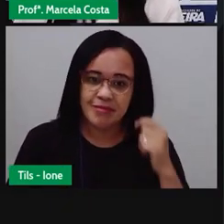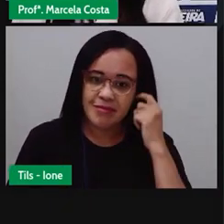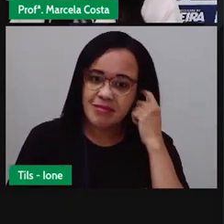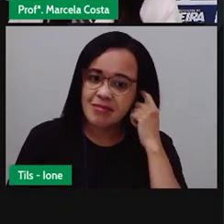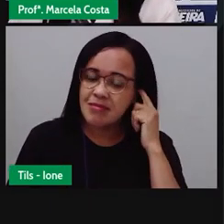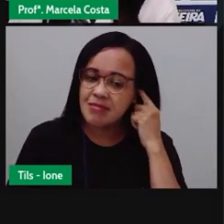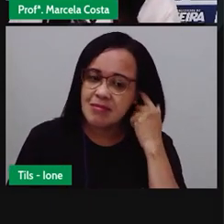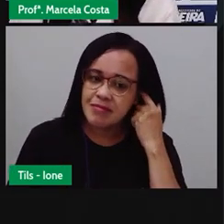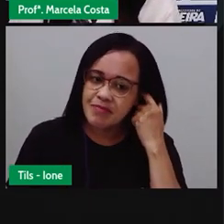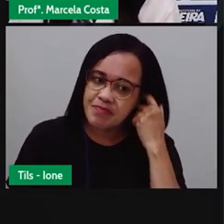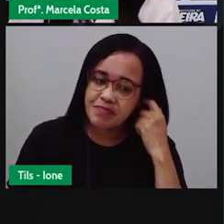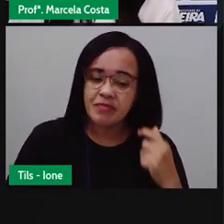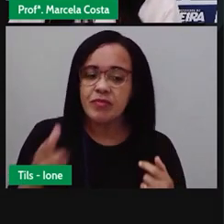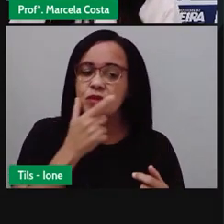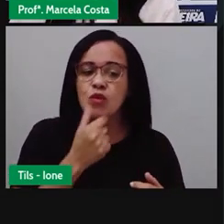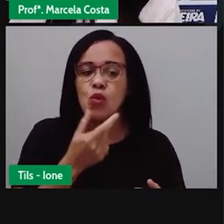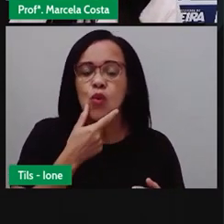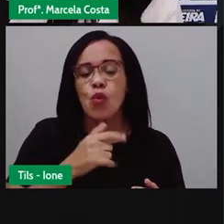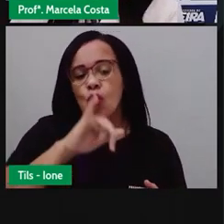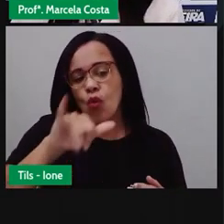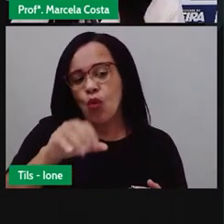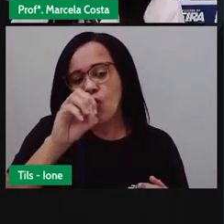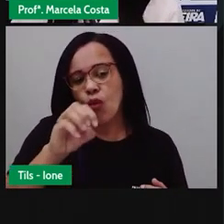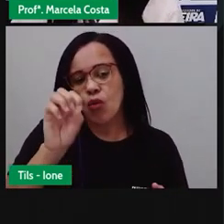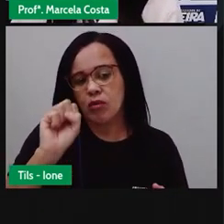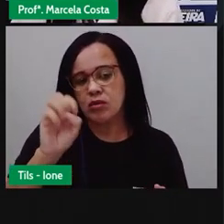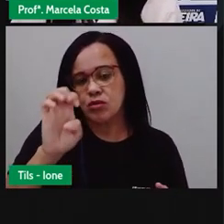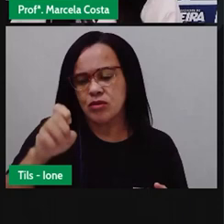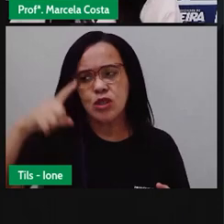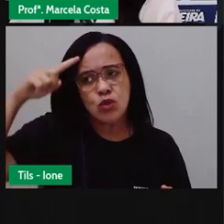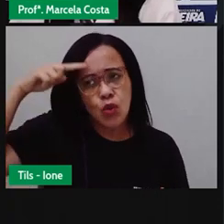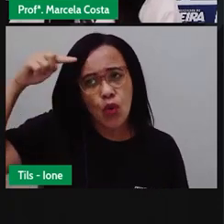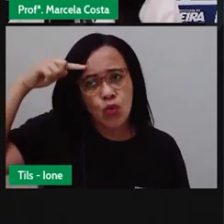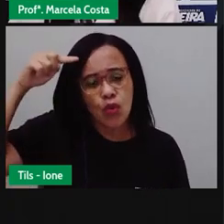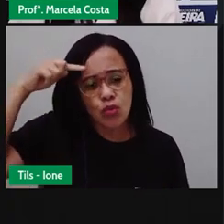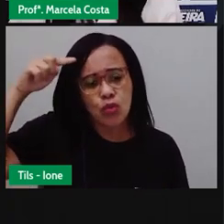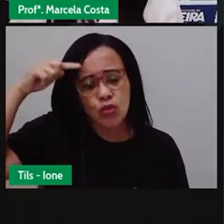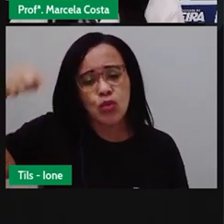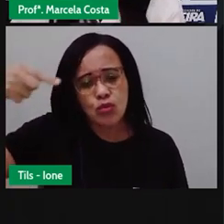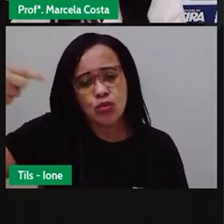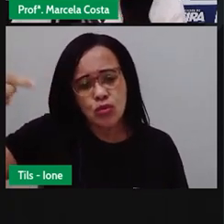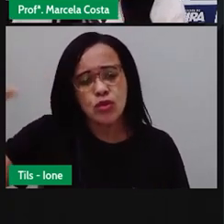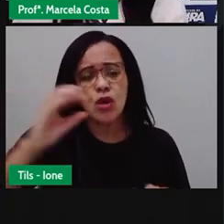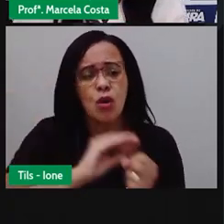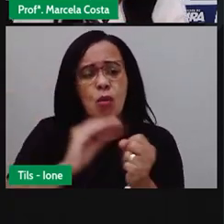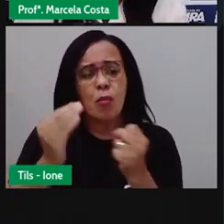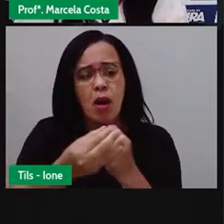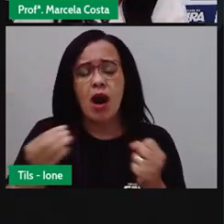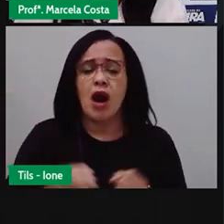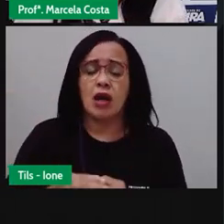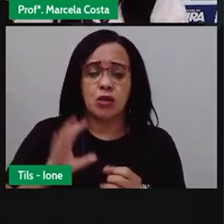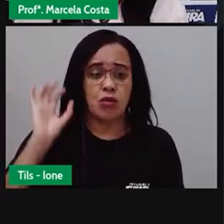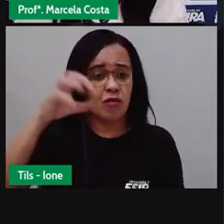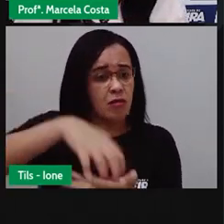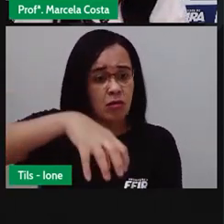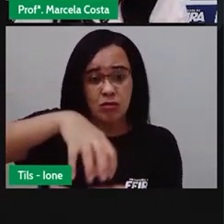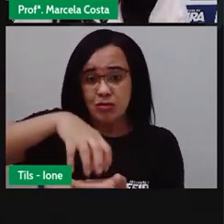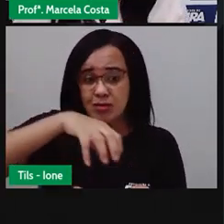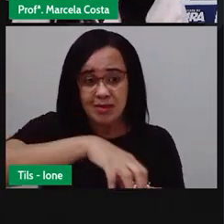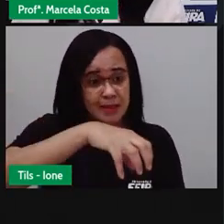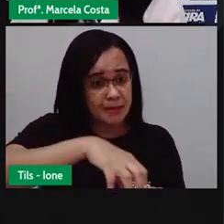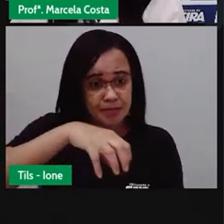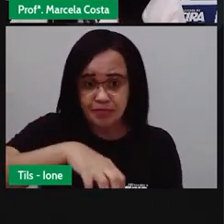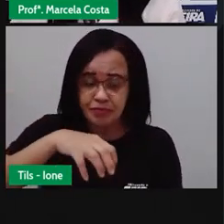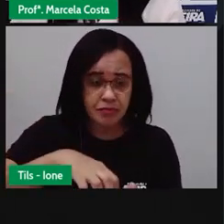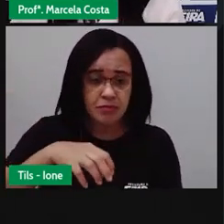José Ferreira sai todos os dias da Pedra do Descanso e vai até o centro da cidade caminhando.